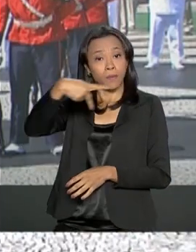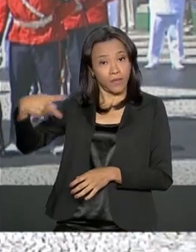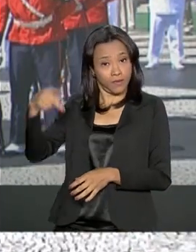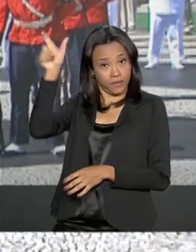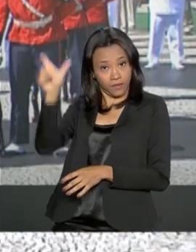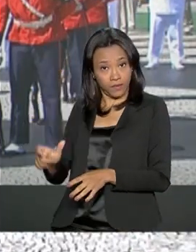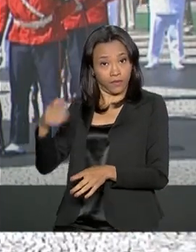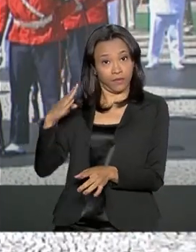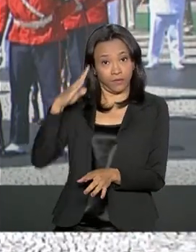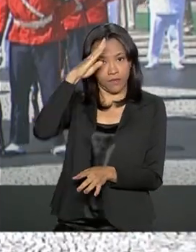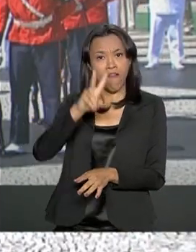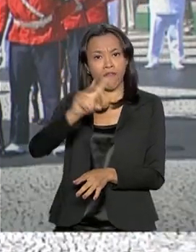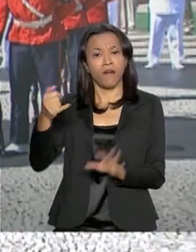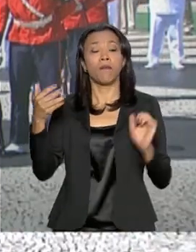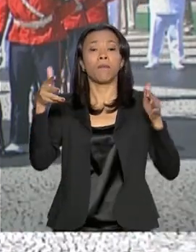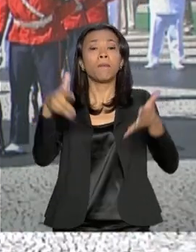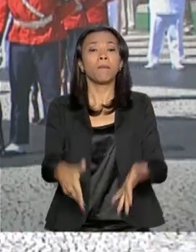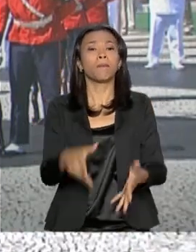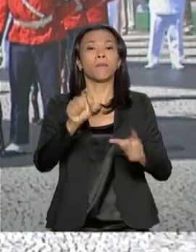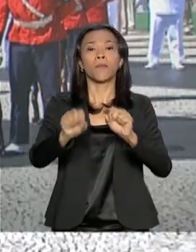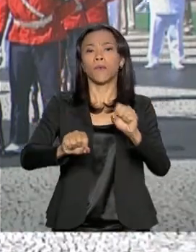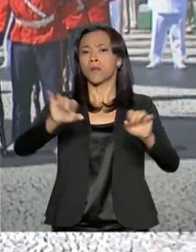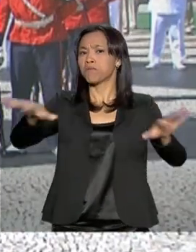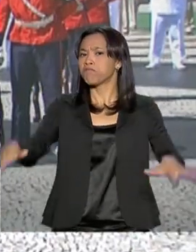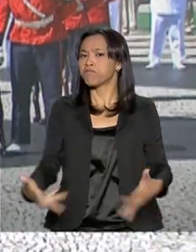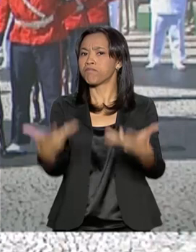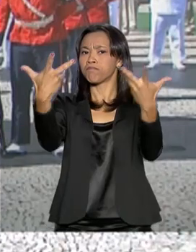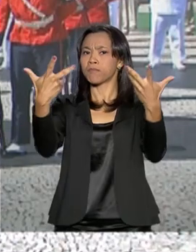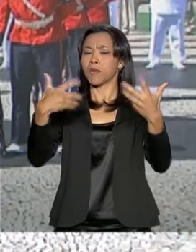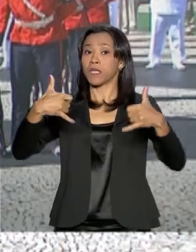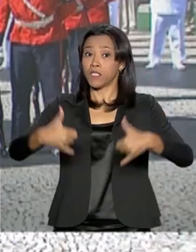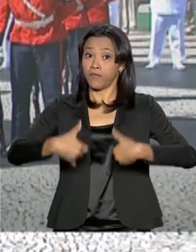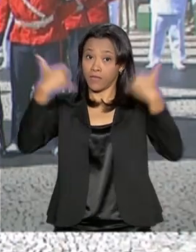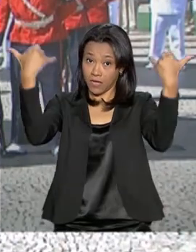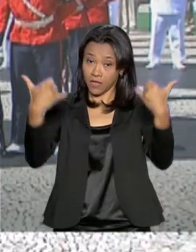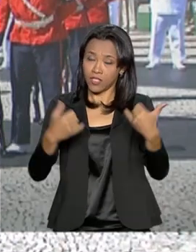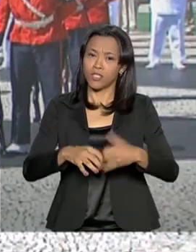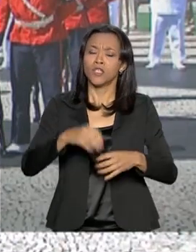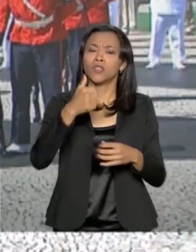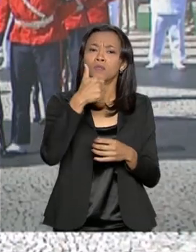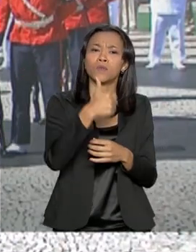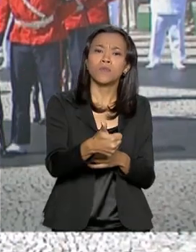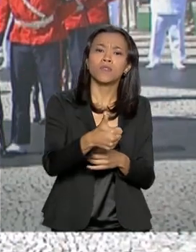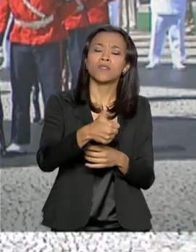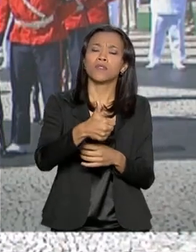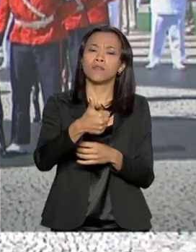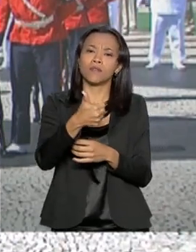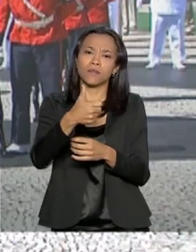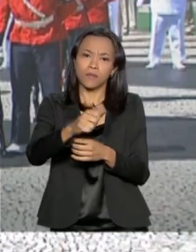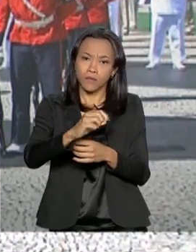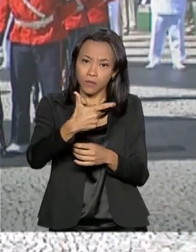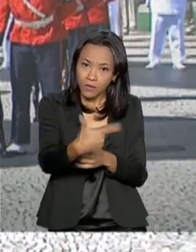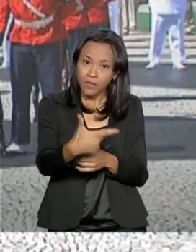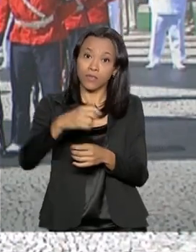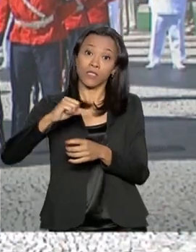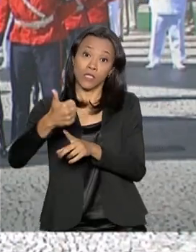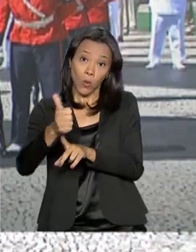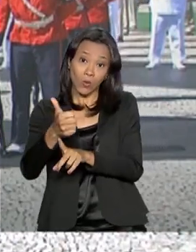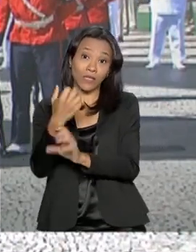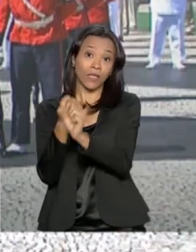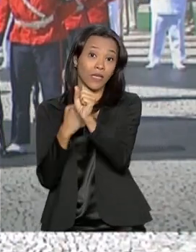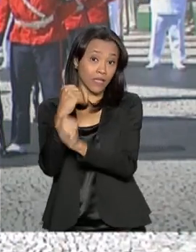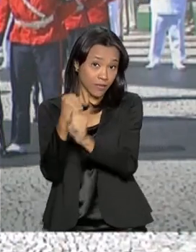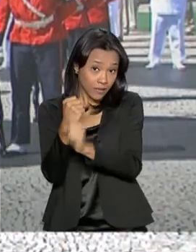Jair Bolsonaro, vai participar da cerimônia em comemoração ao aniversário de 211 anos da criação do Corpo de Fuzileiros Navais.